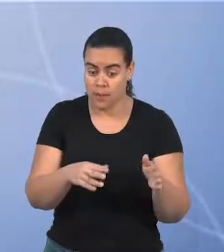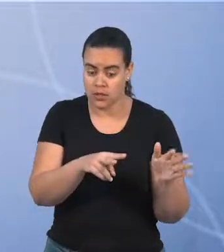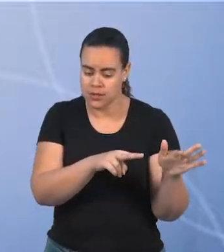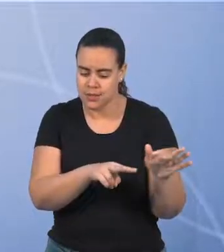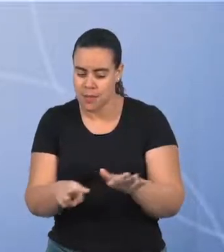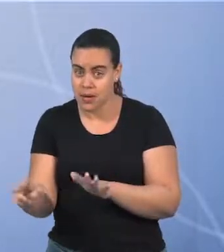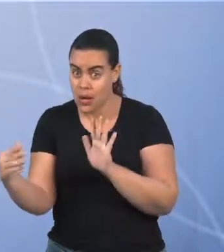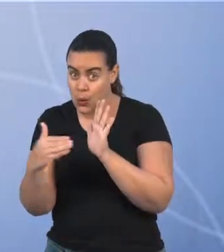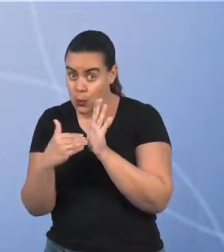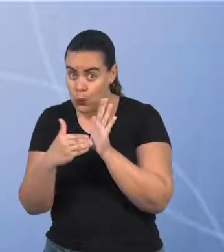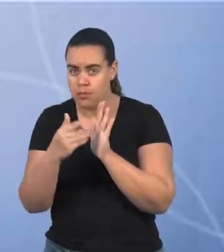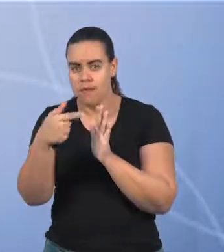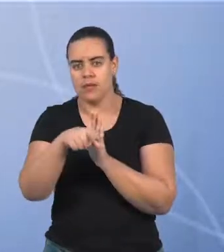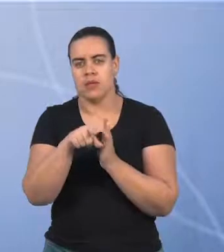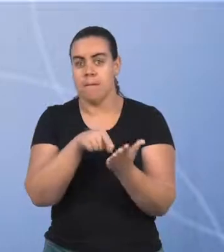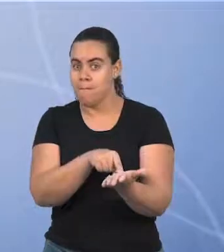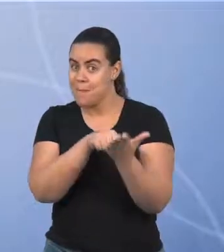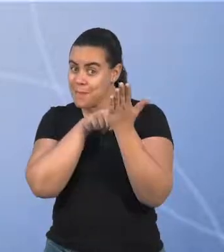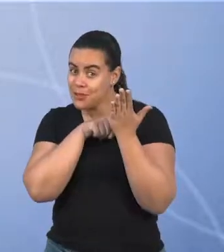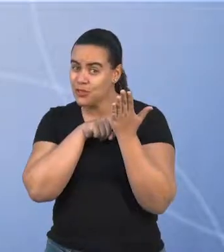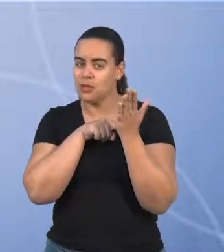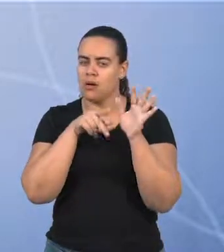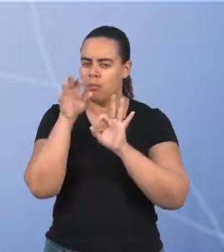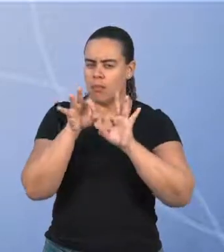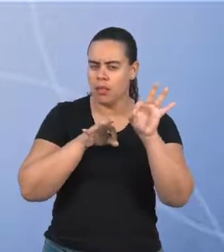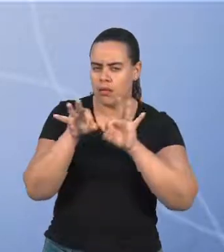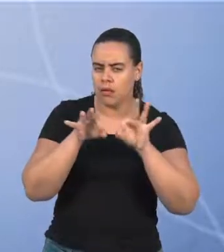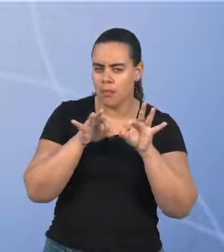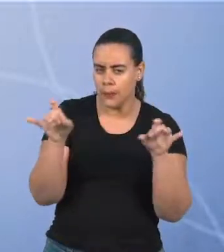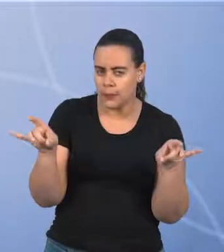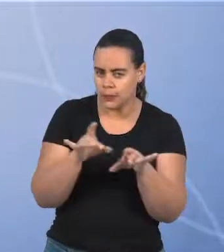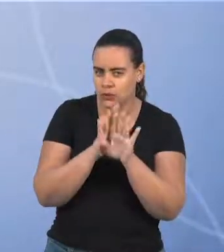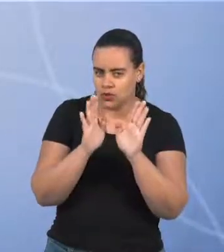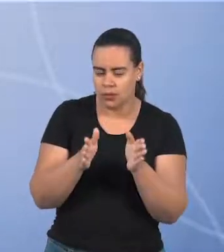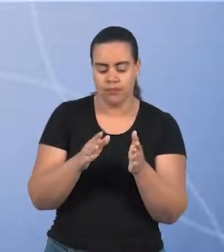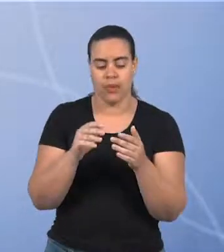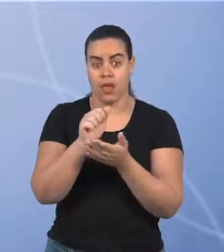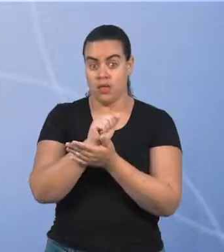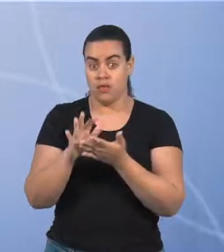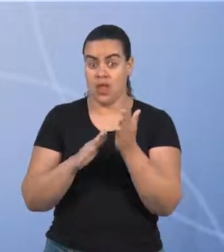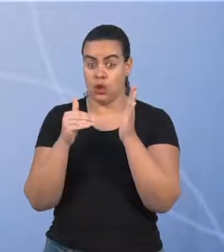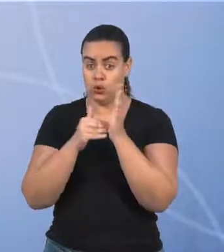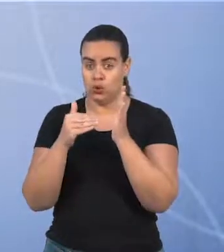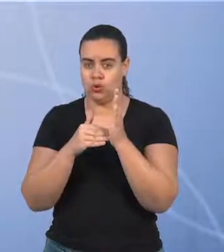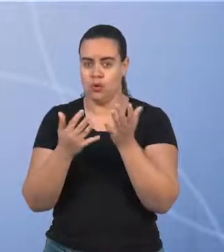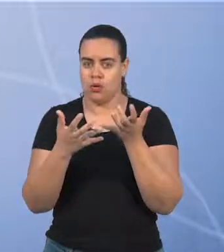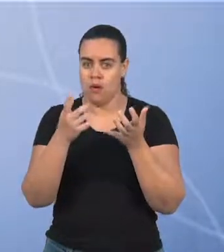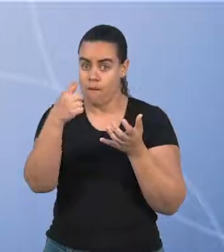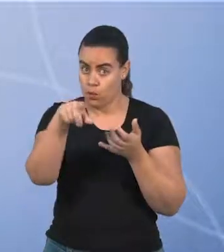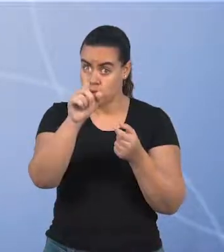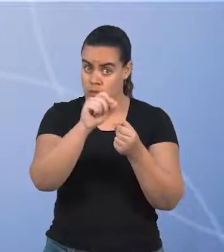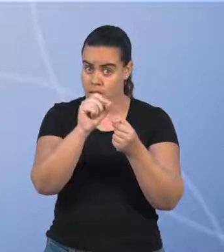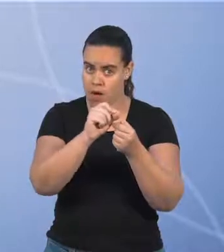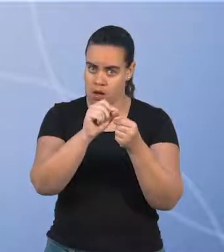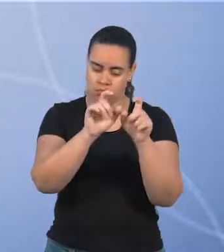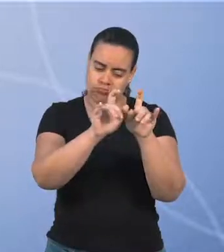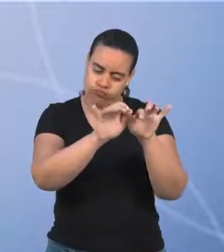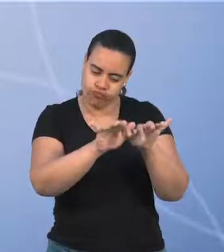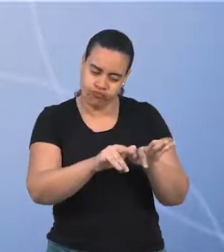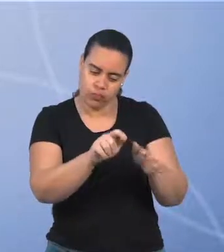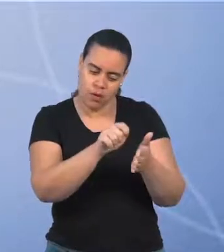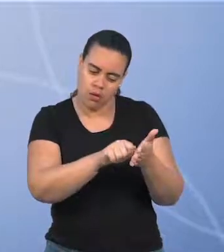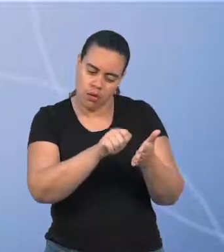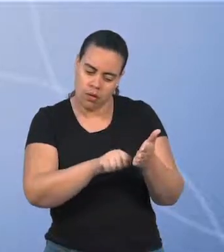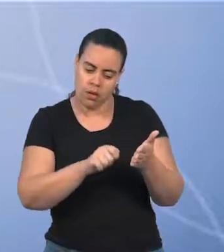vocês possam apresentar um planejamento mais encaminhado. Nessa atividade final, eu espero receber um material escrito que explique o que,